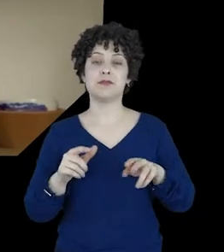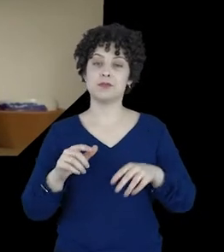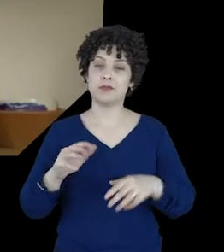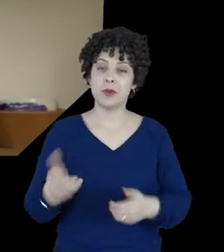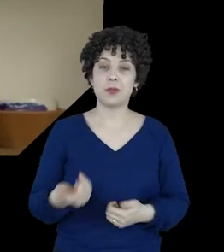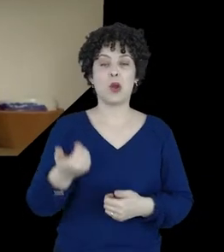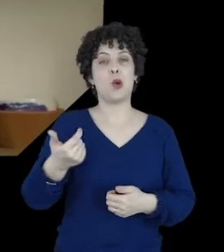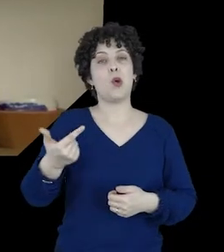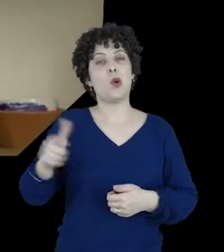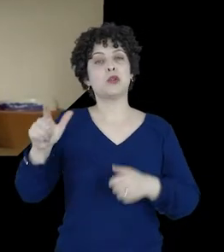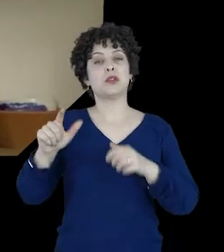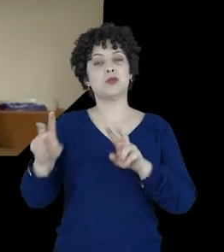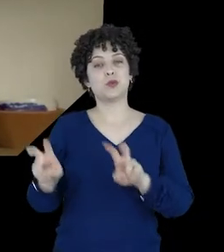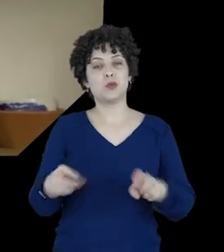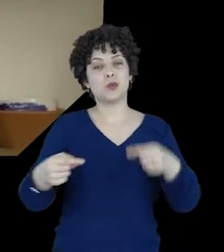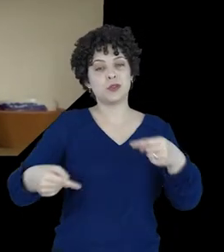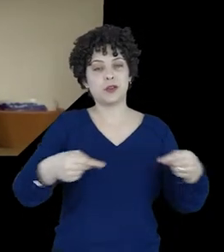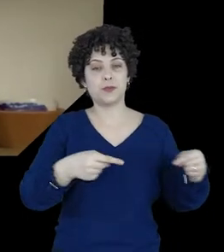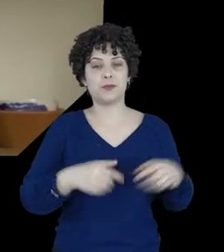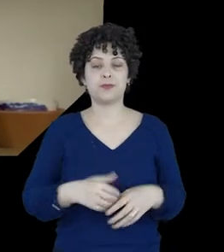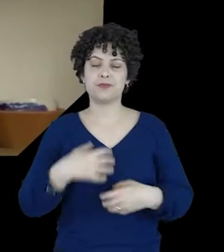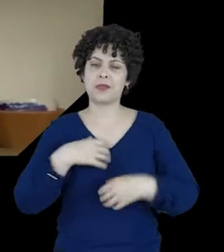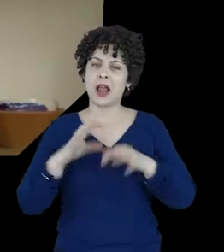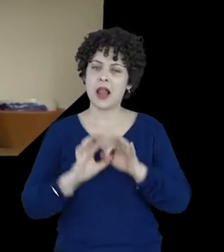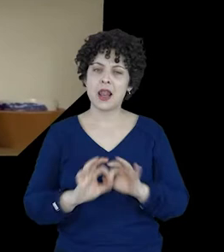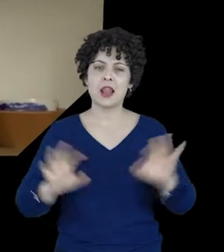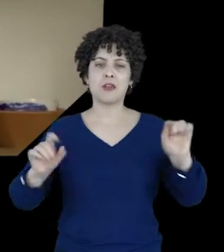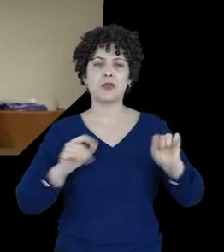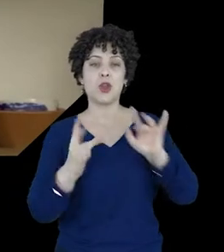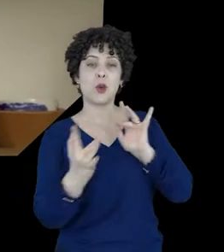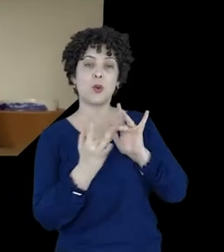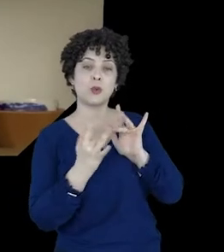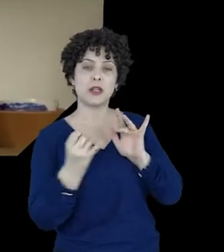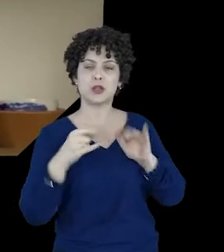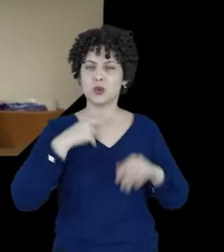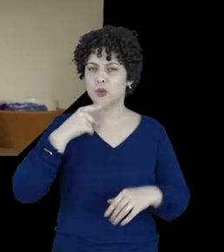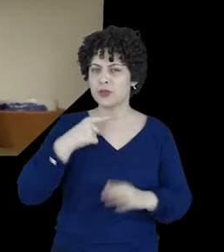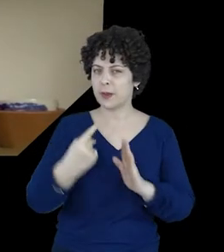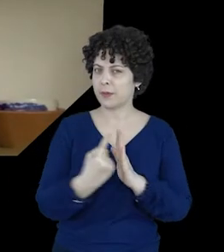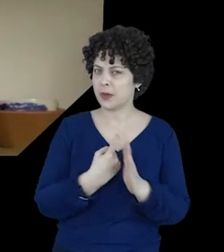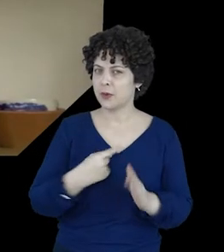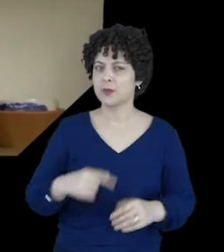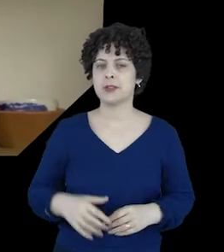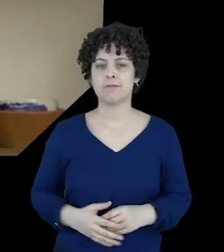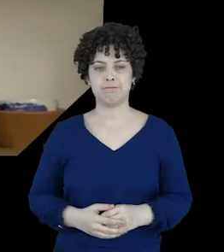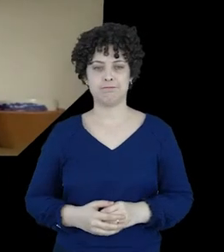outras discussões de hoje. E sintam-se livres para entrar em contato caso tenha alguma pergunta.